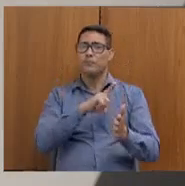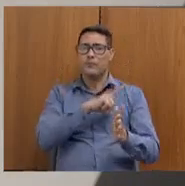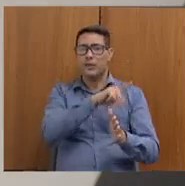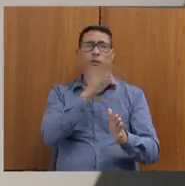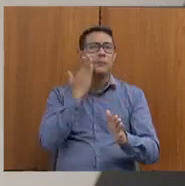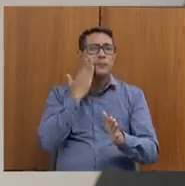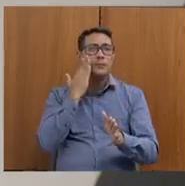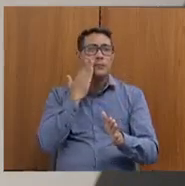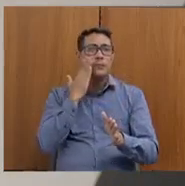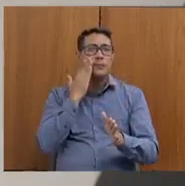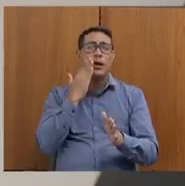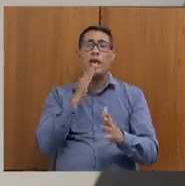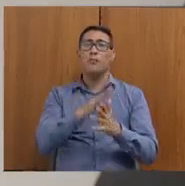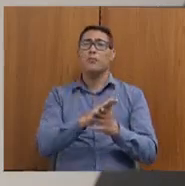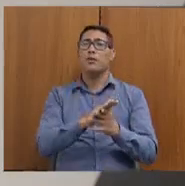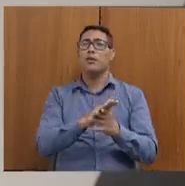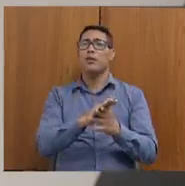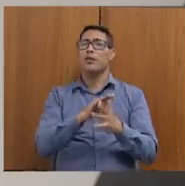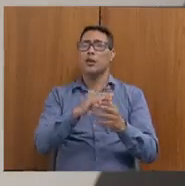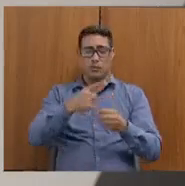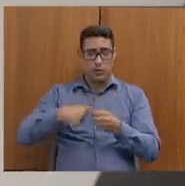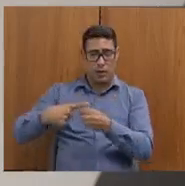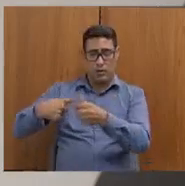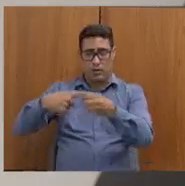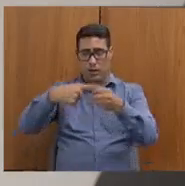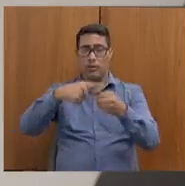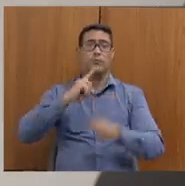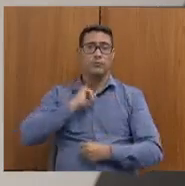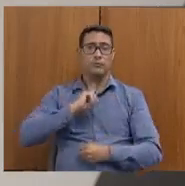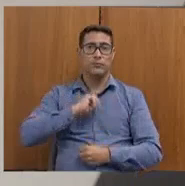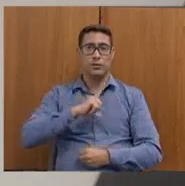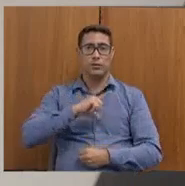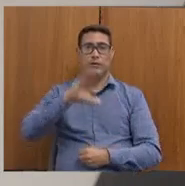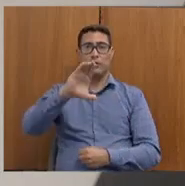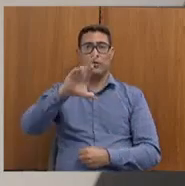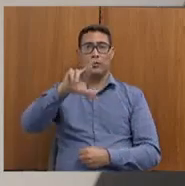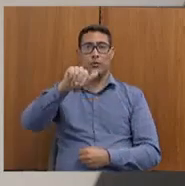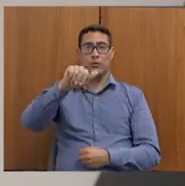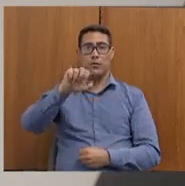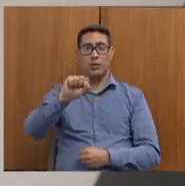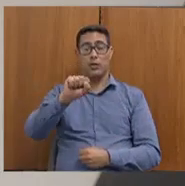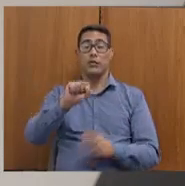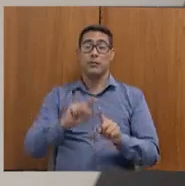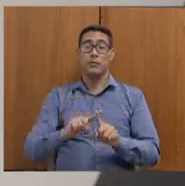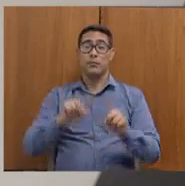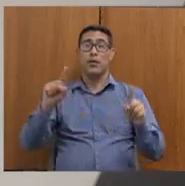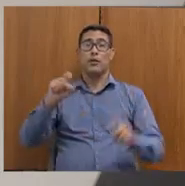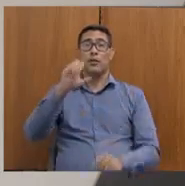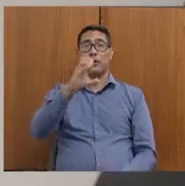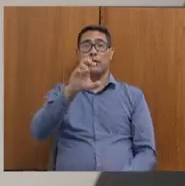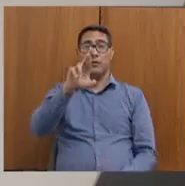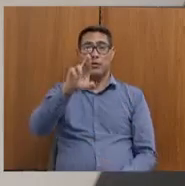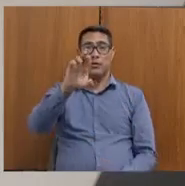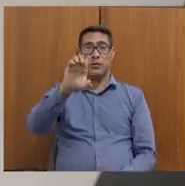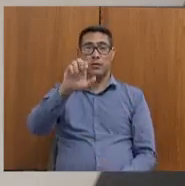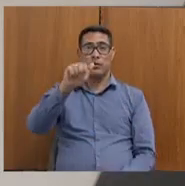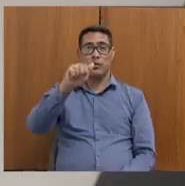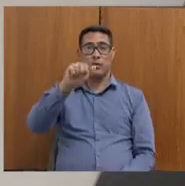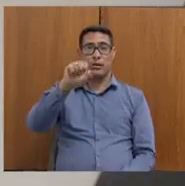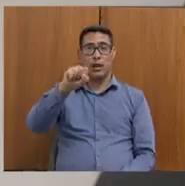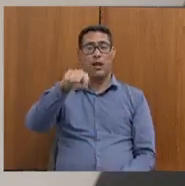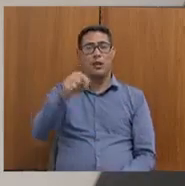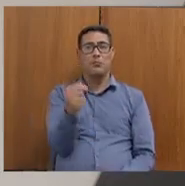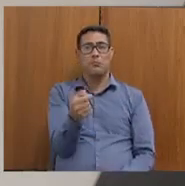os municípios de Minas Gerais têm CRAS, é verdade, mas a gente tem uma cobertura de CREAS muito pequena no nosso Estado.